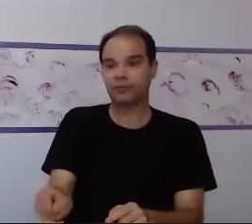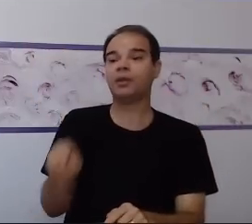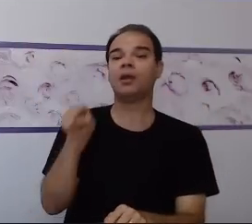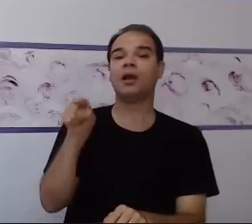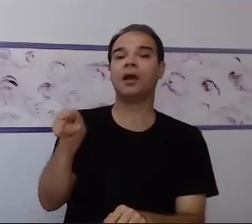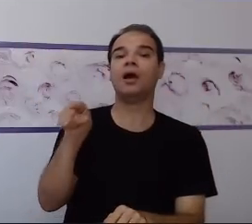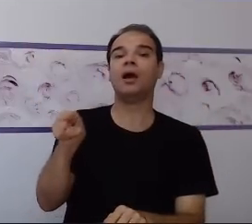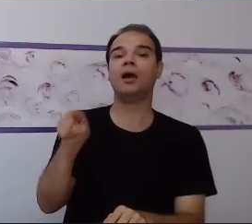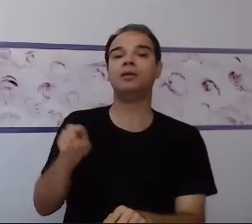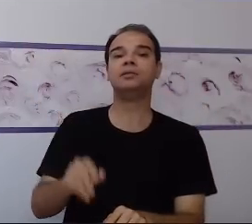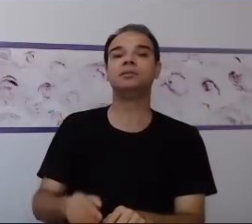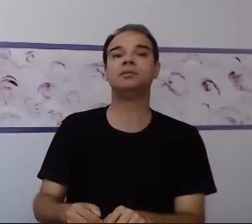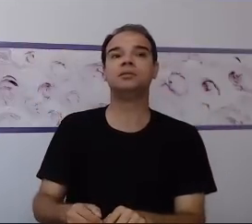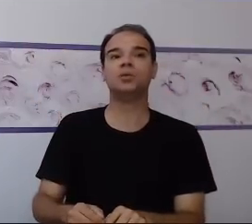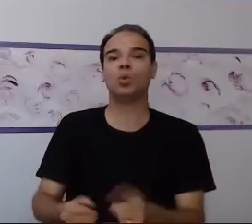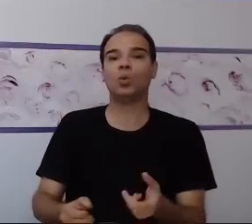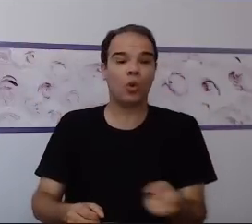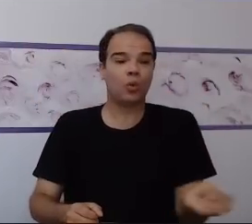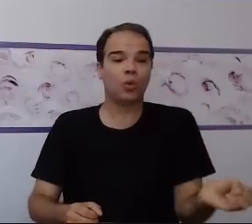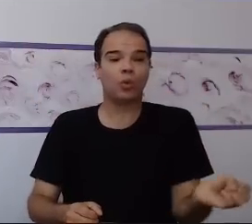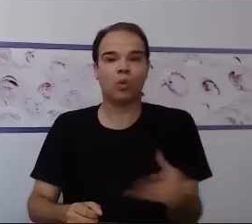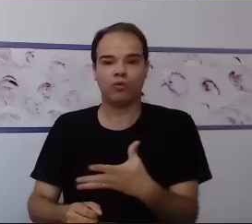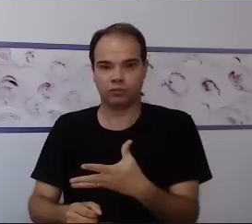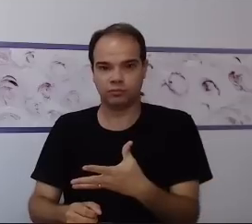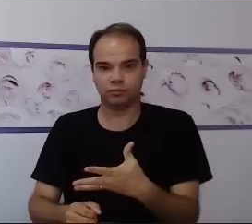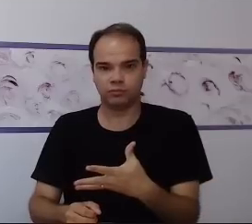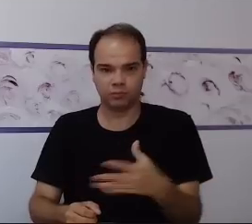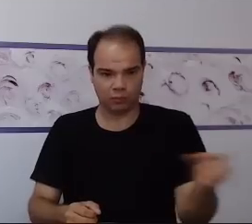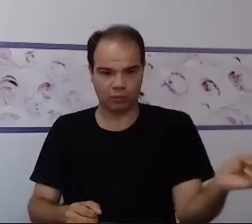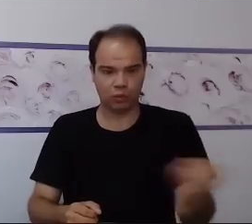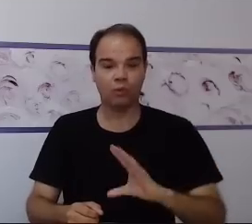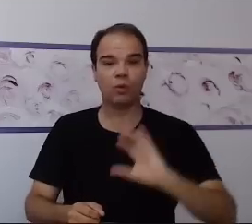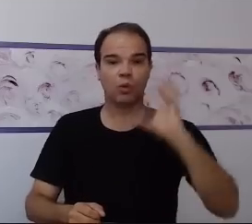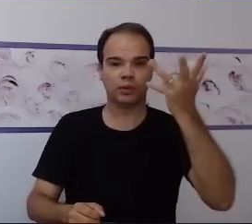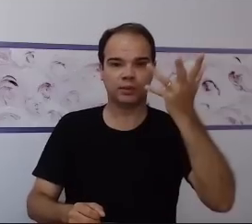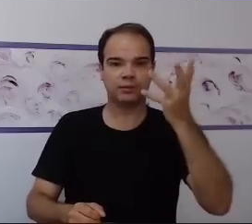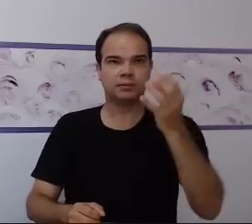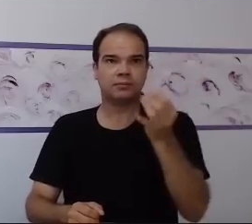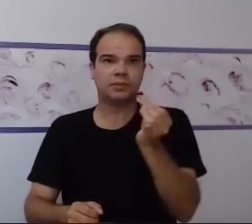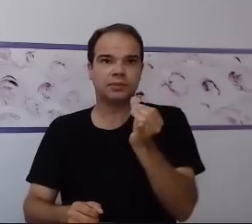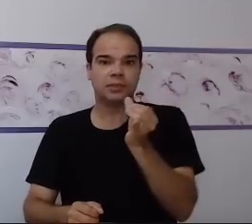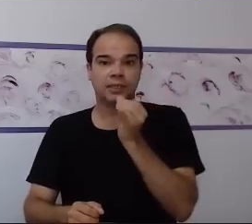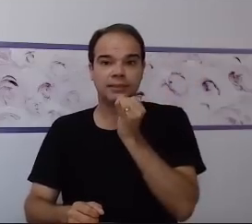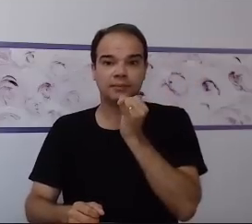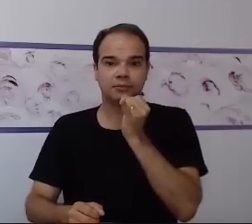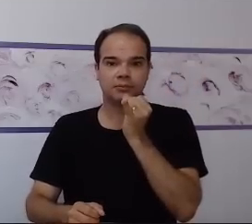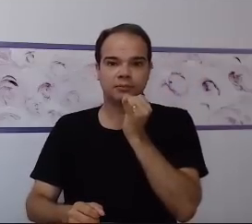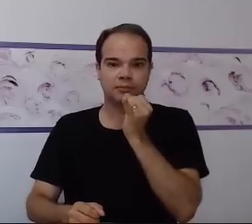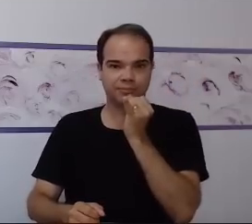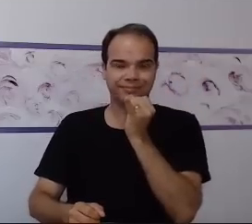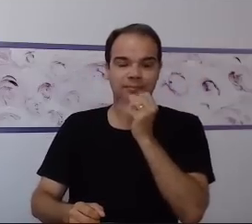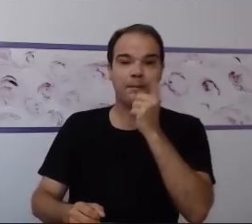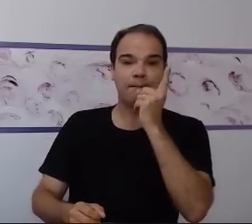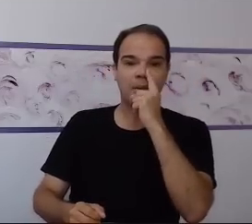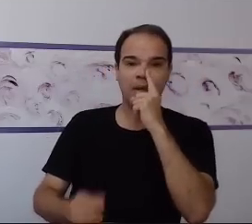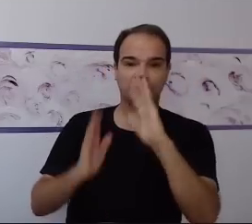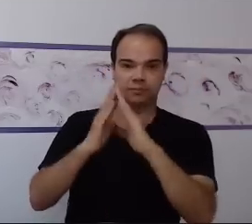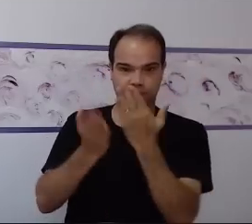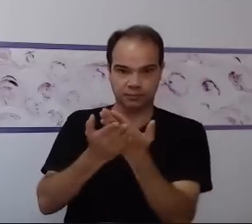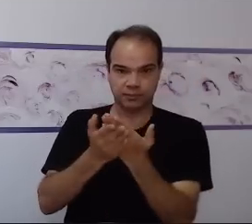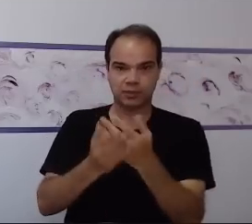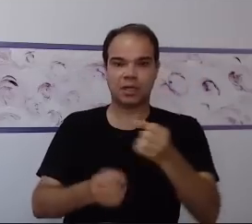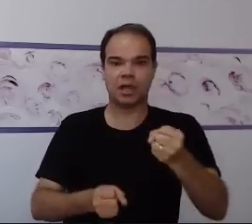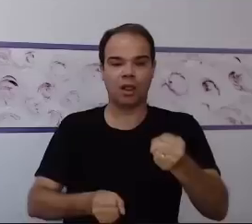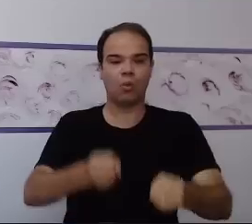não consegue lidar com o novo. A mãe estava indo para a escola com a criança no